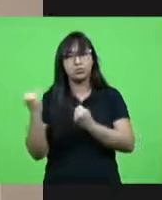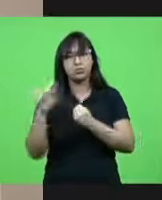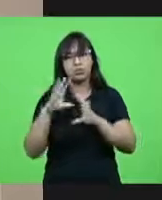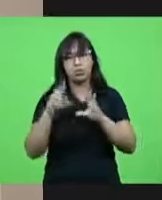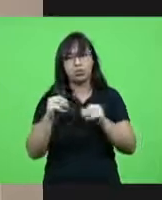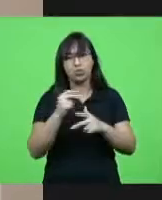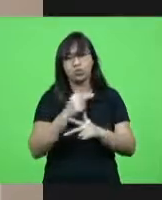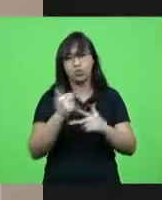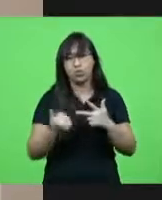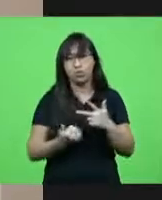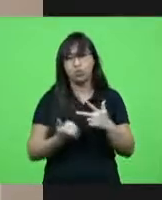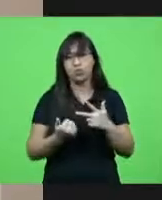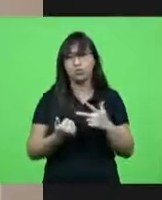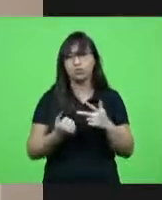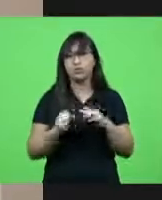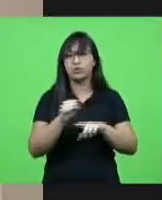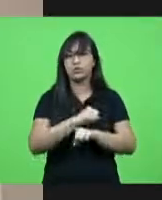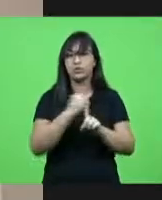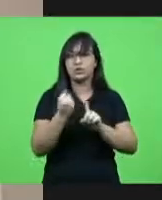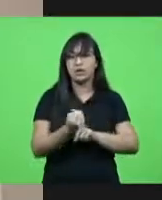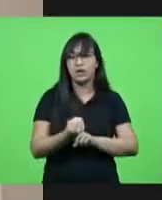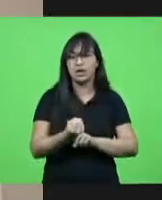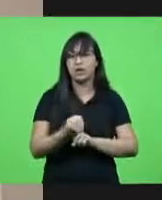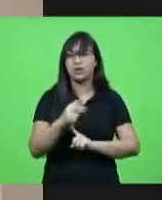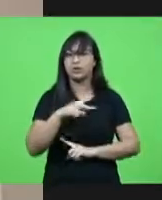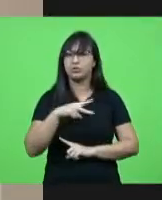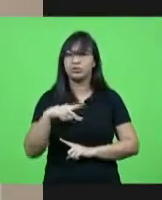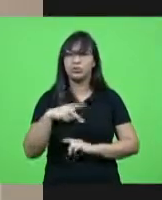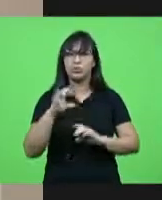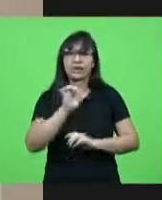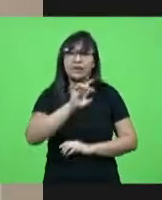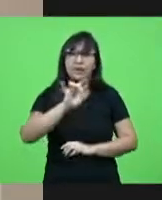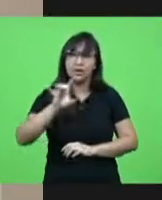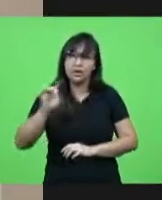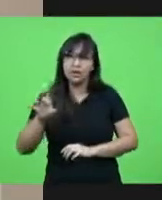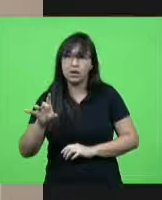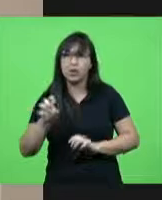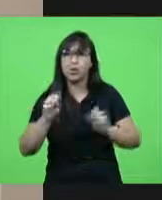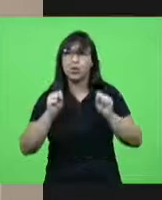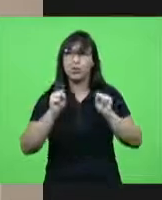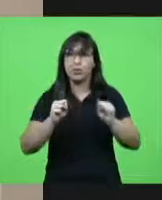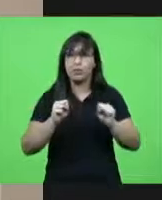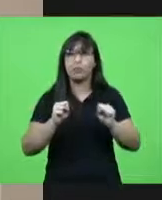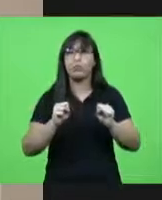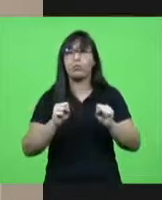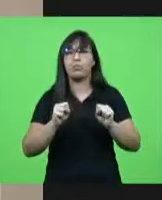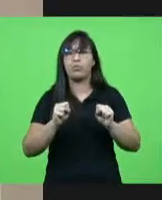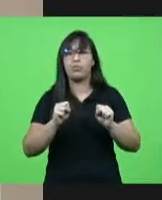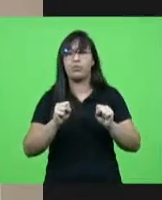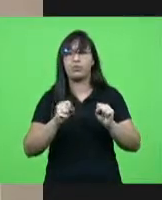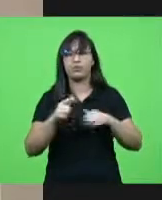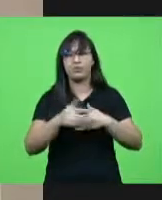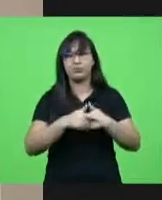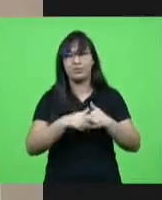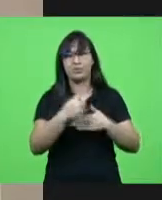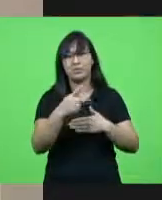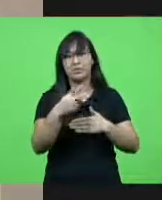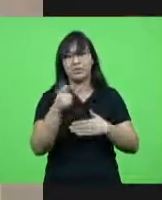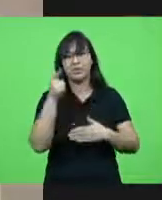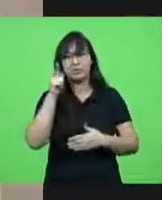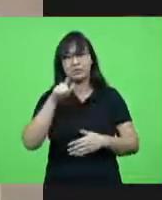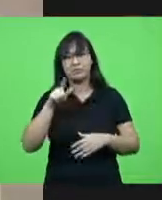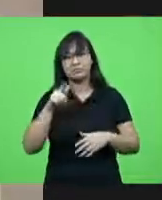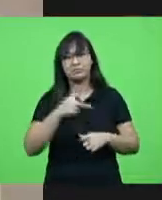públicos na sociedade para que cada um dentro das suas competências e limitações faça a sua parte existe